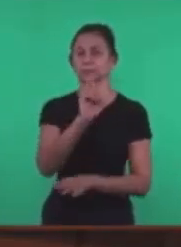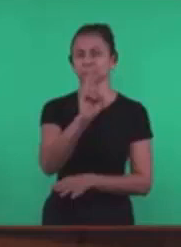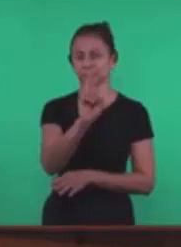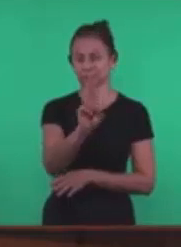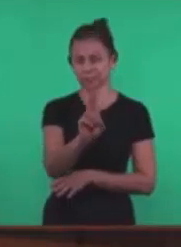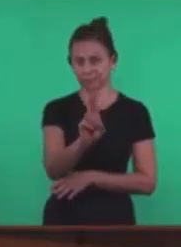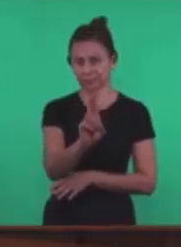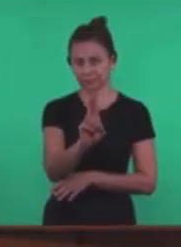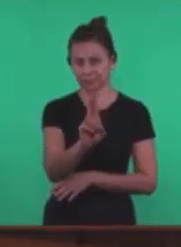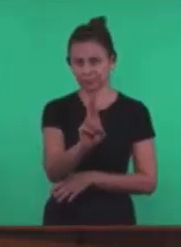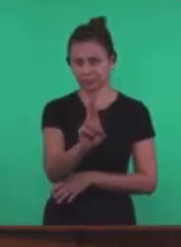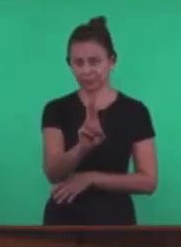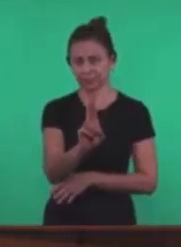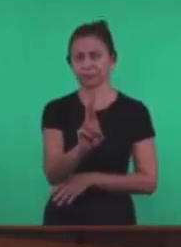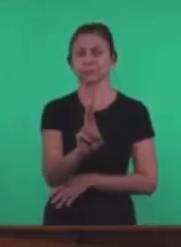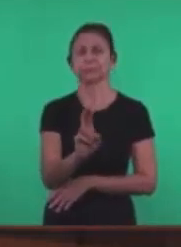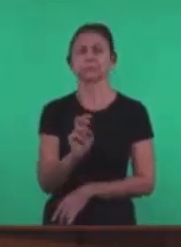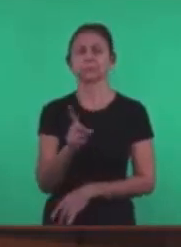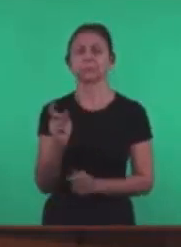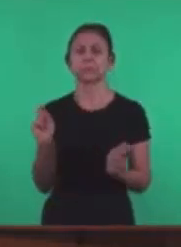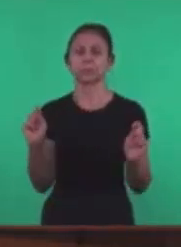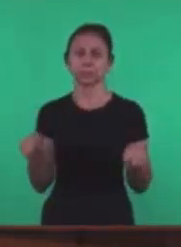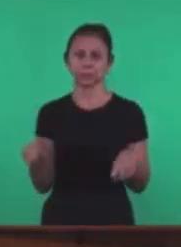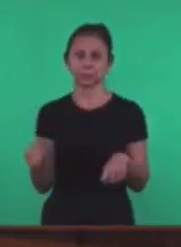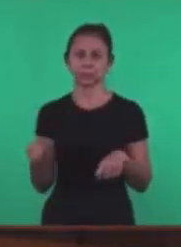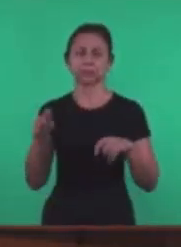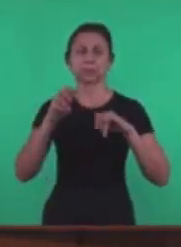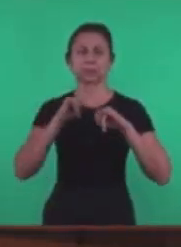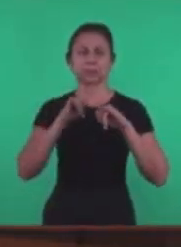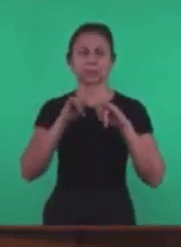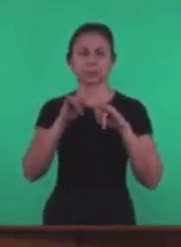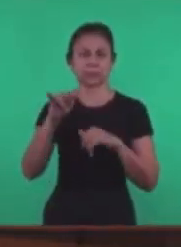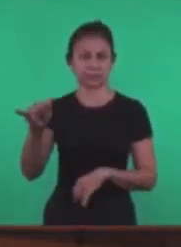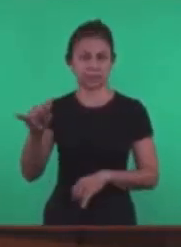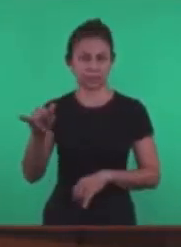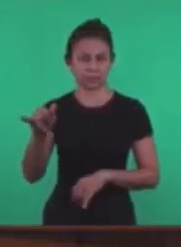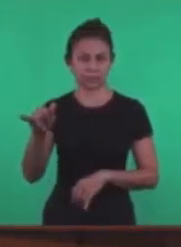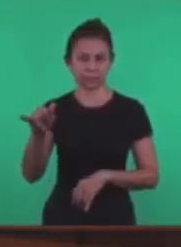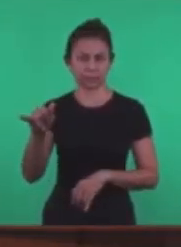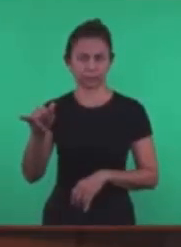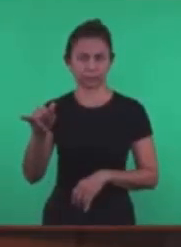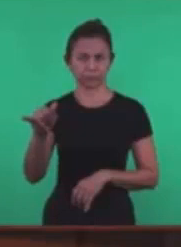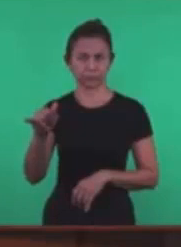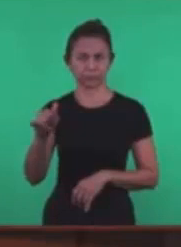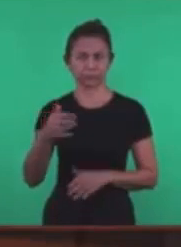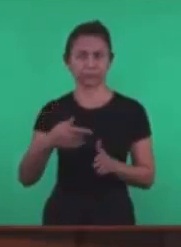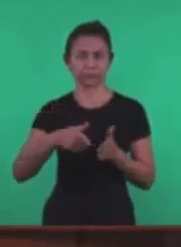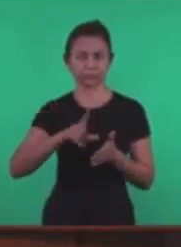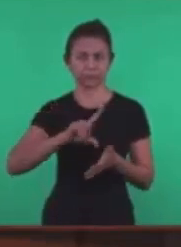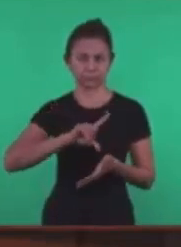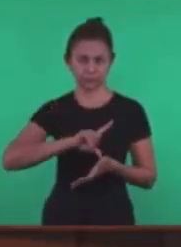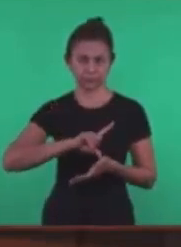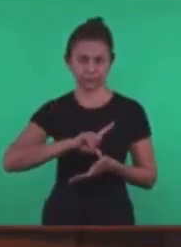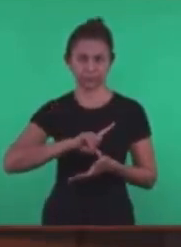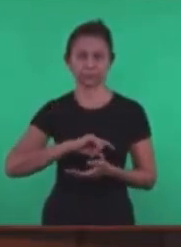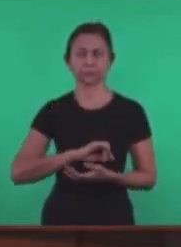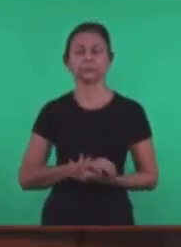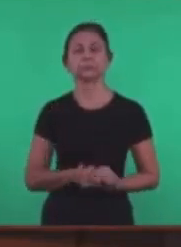faremos Sempre que for possível Avisando Aquilo que será feito Nós queremos